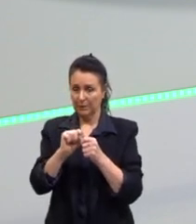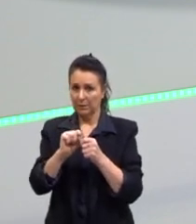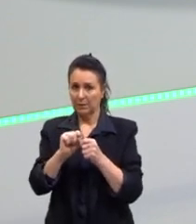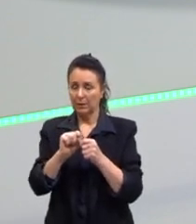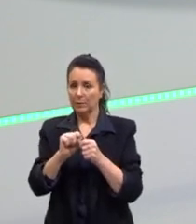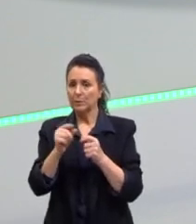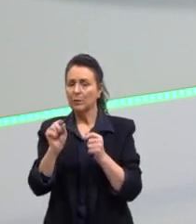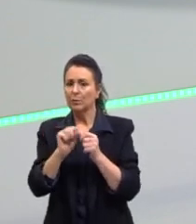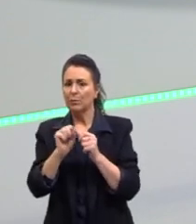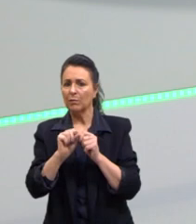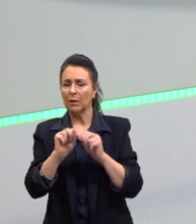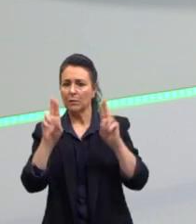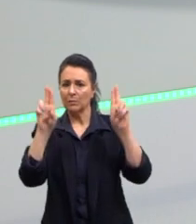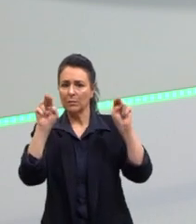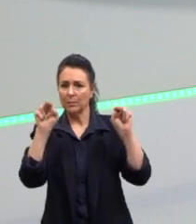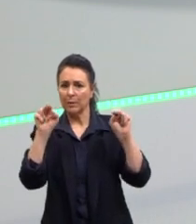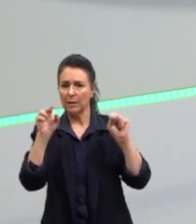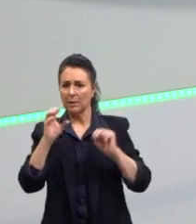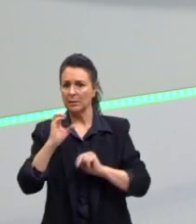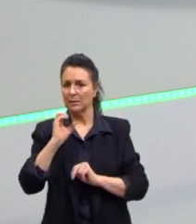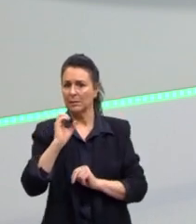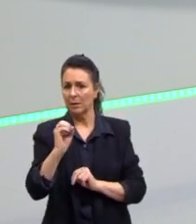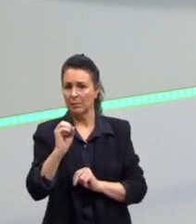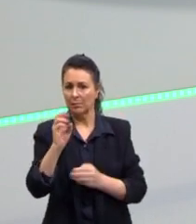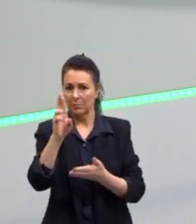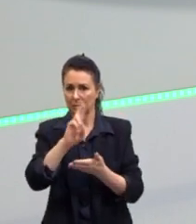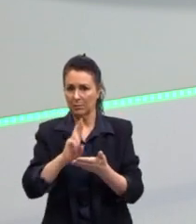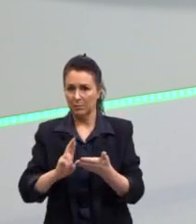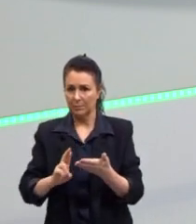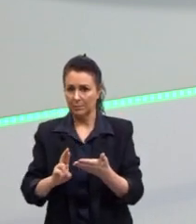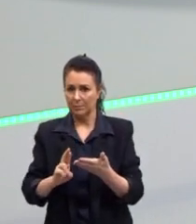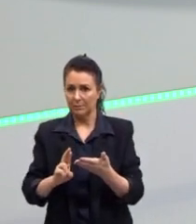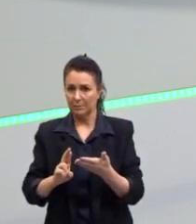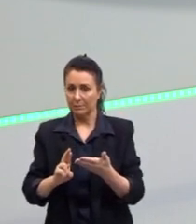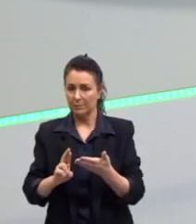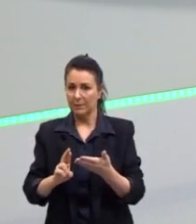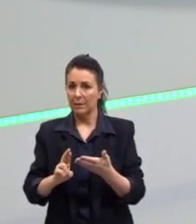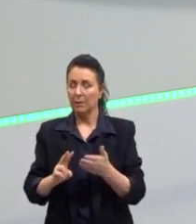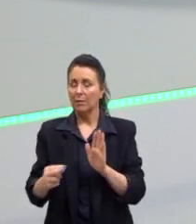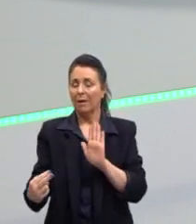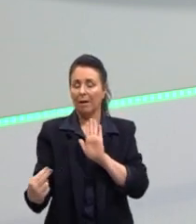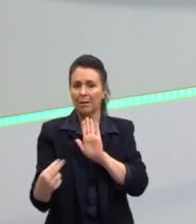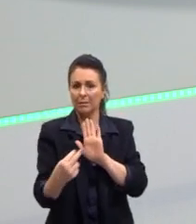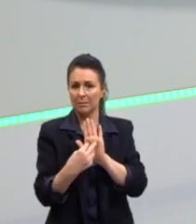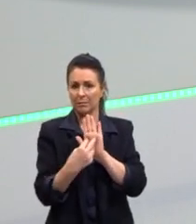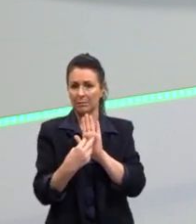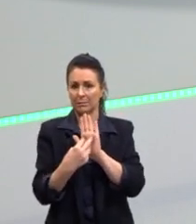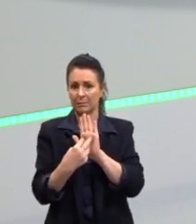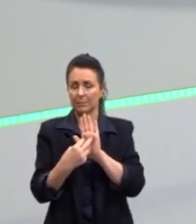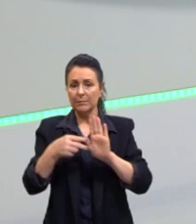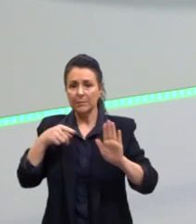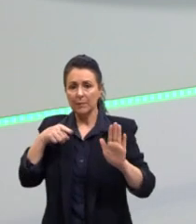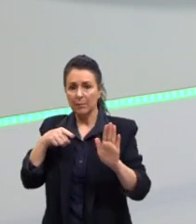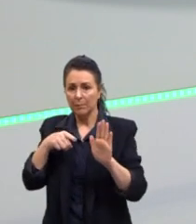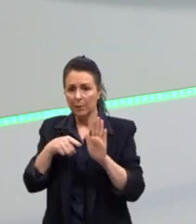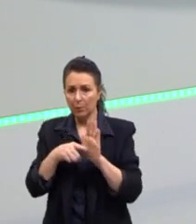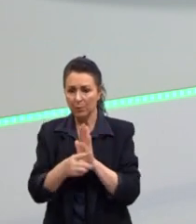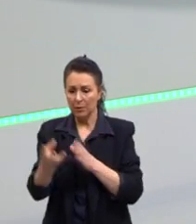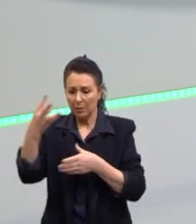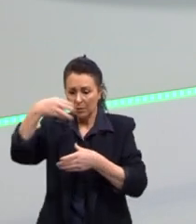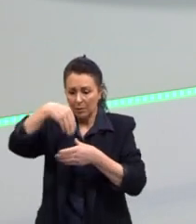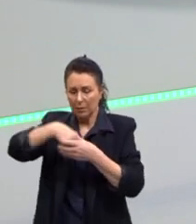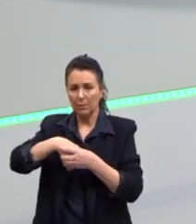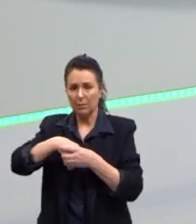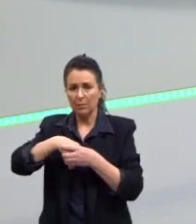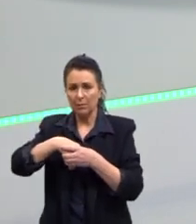tema, tu zera a tua redação. Então, atenção à pergunta implícita que está nesse